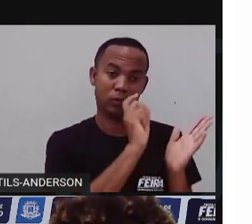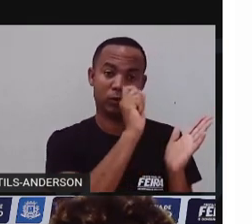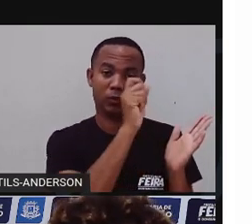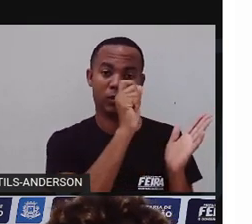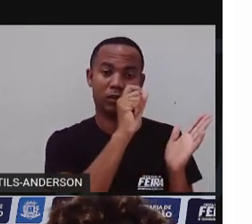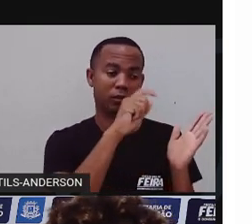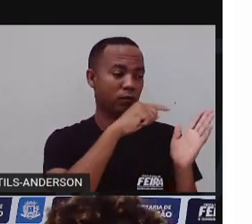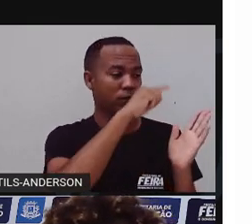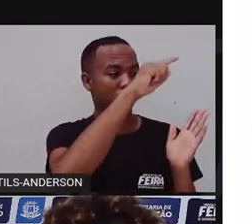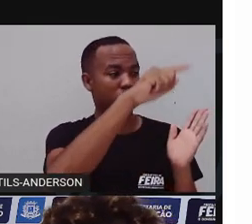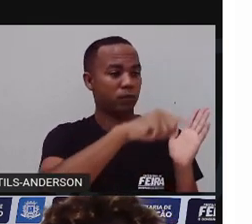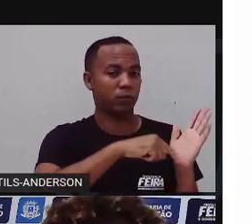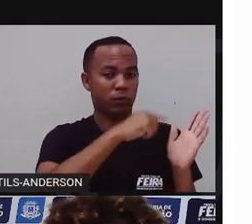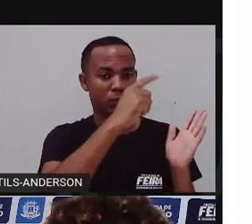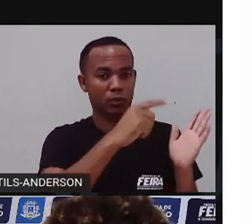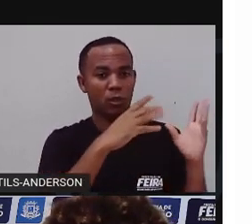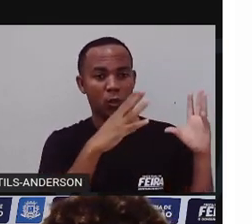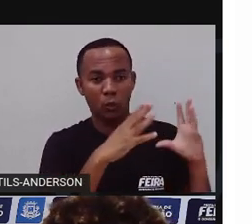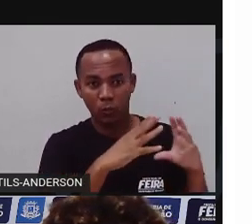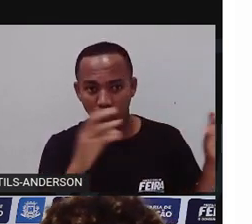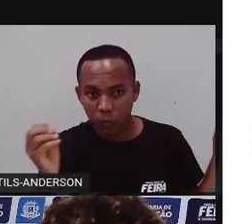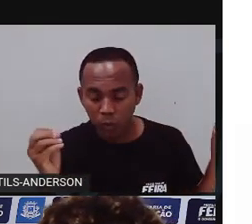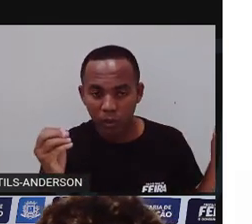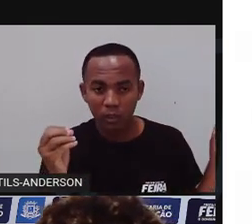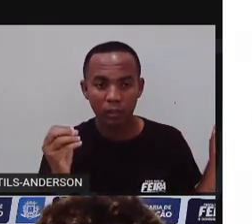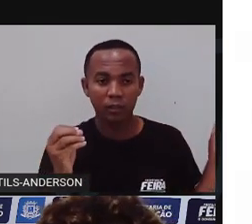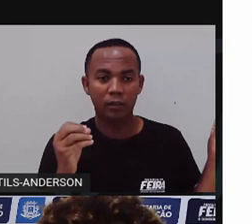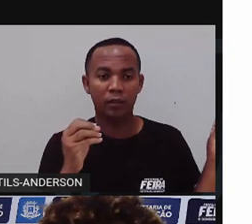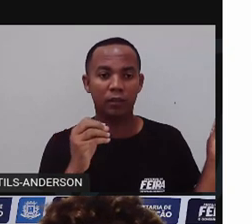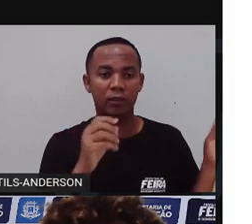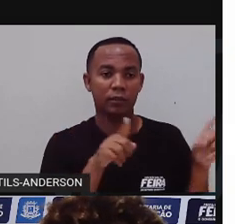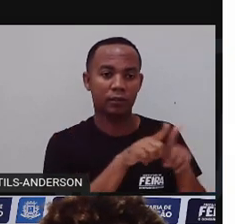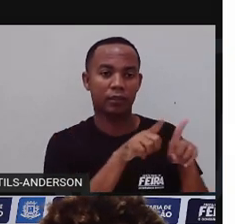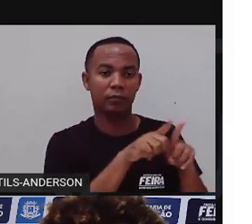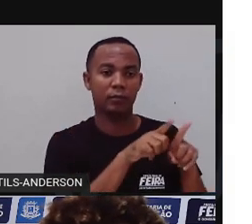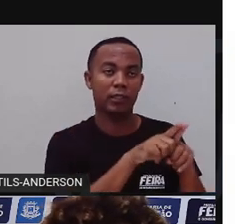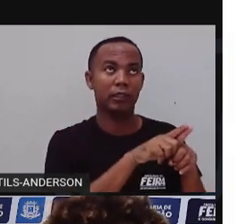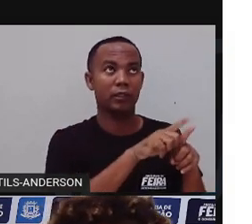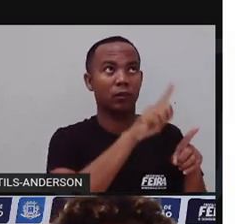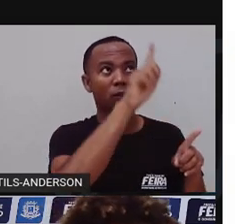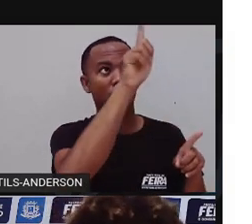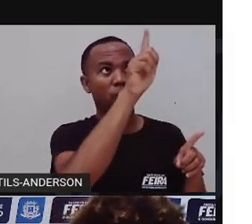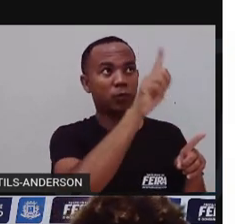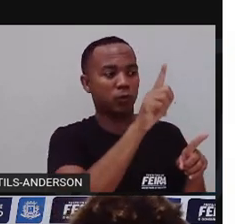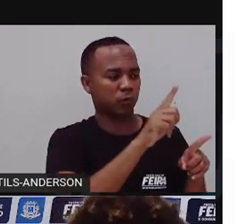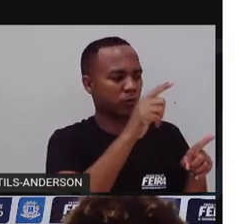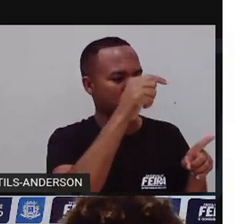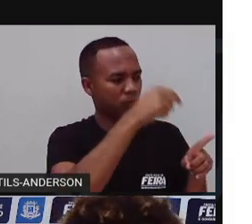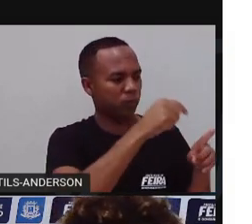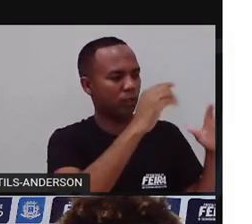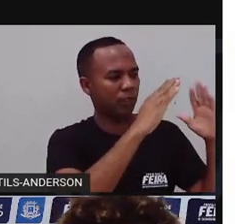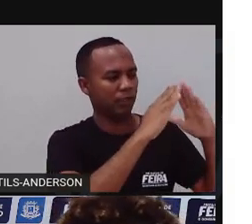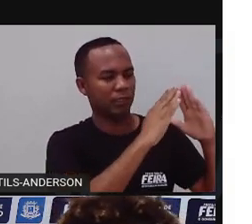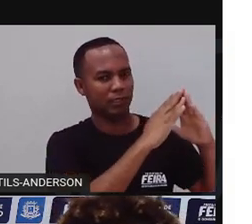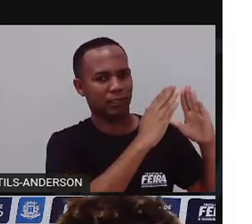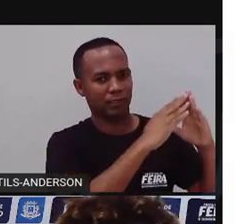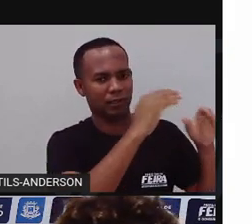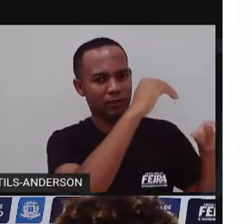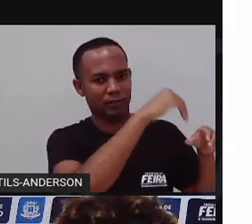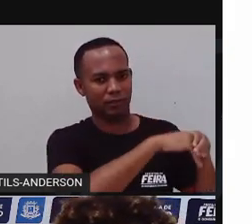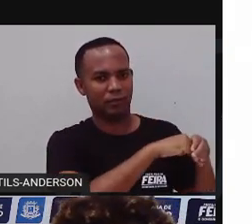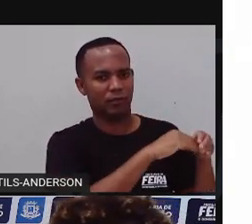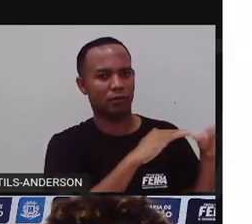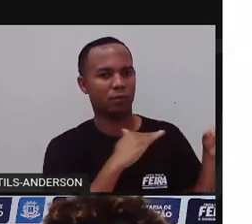a terra tinha desaparecido e os raios ultravioletas invadiram a sua casa. Ele